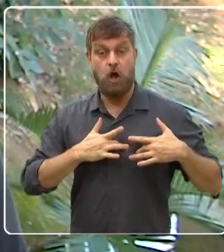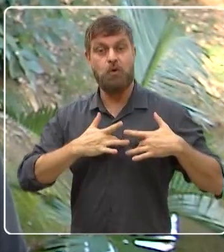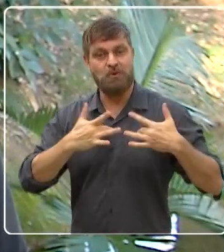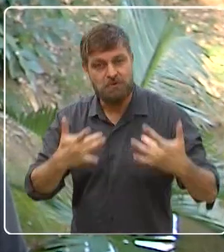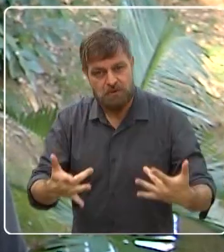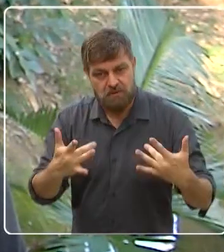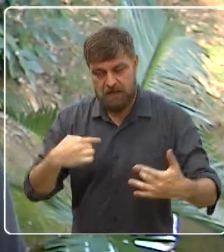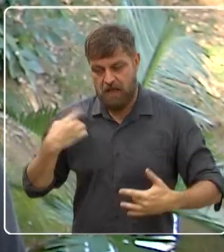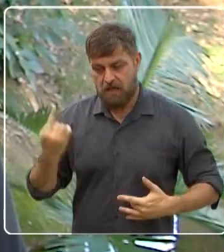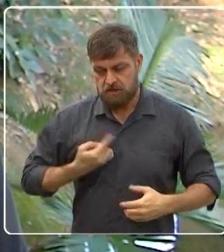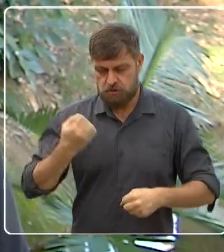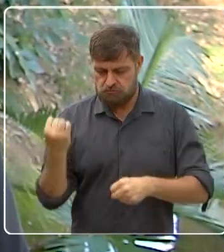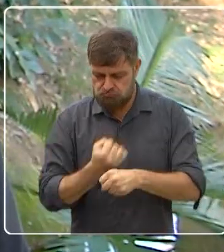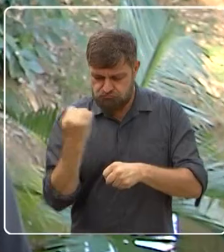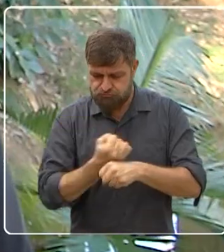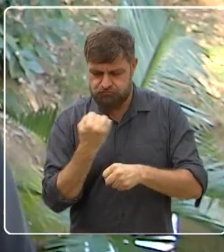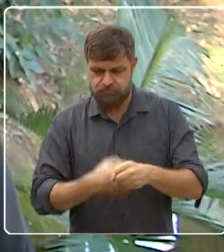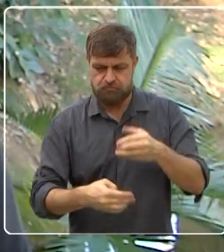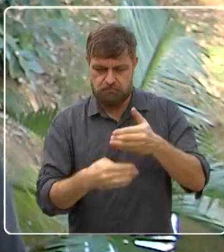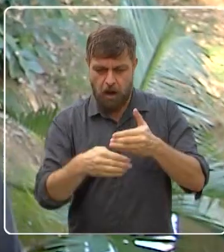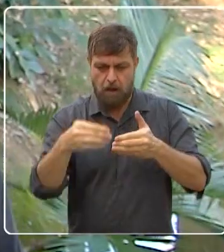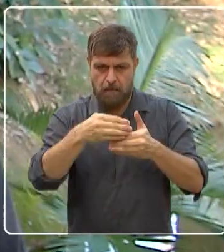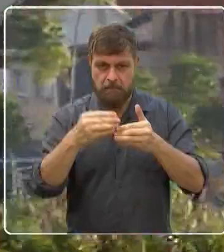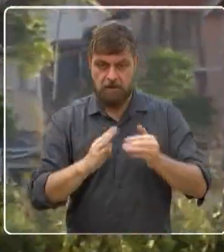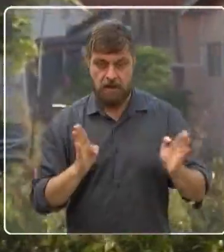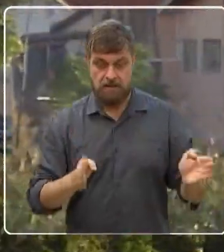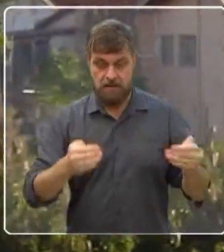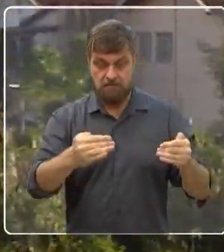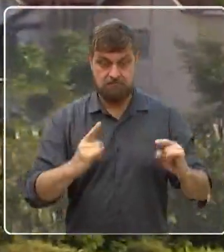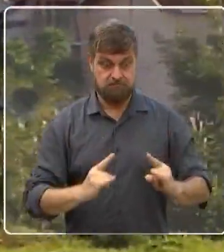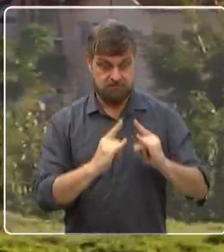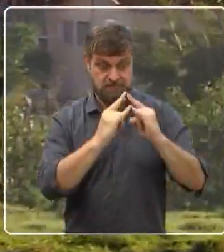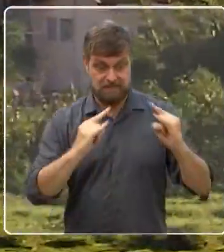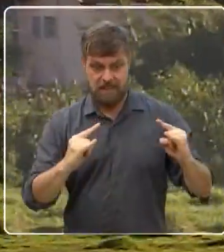Pra gente conseguir manter aquele salão de pé.